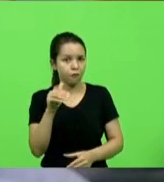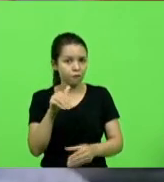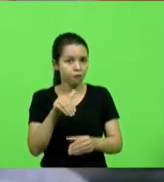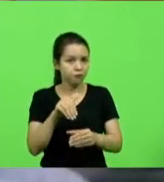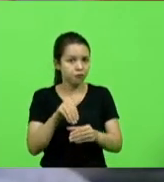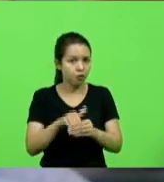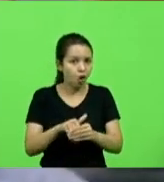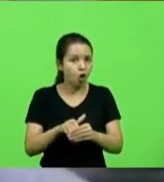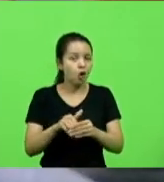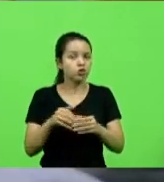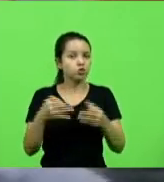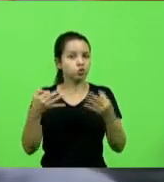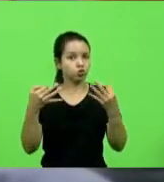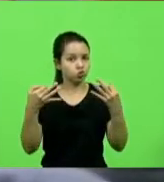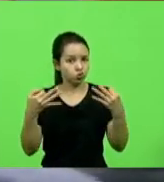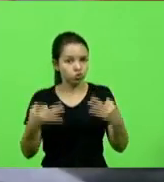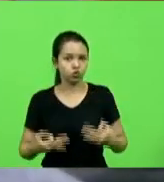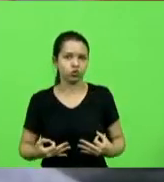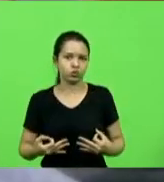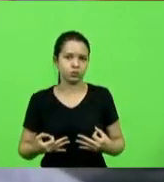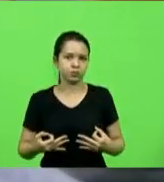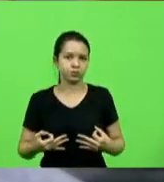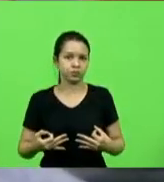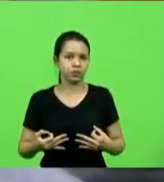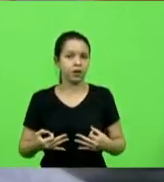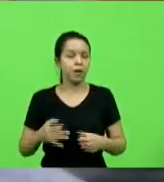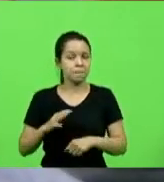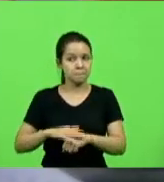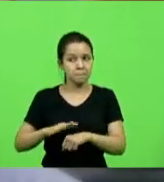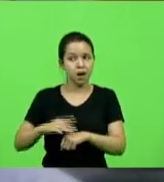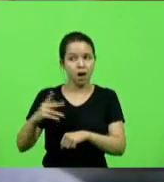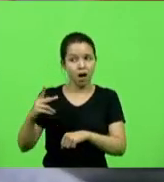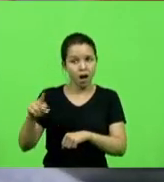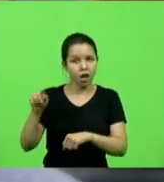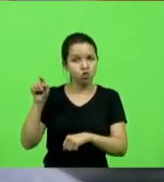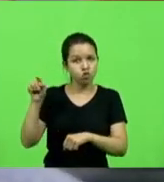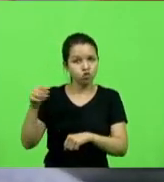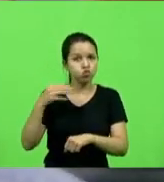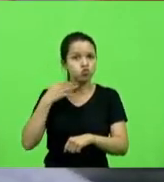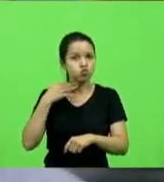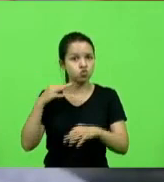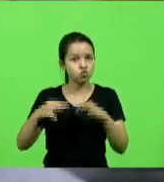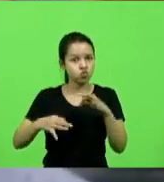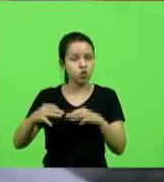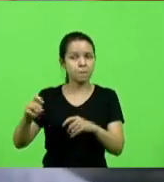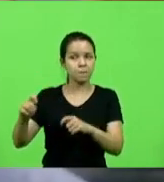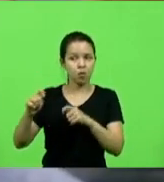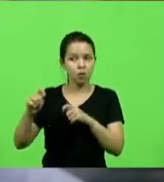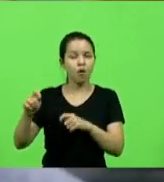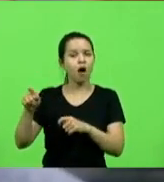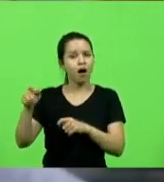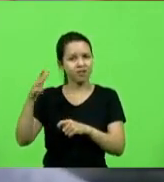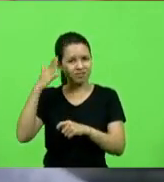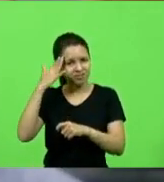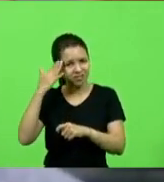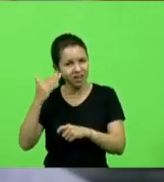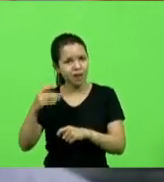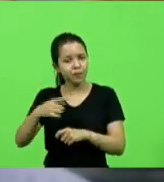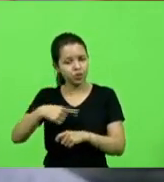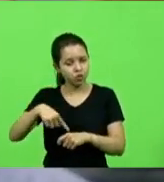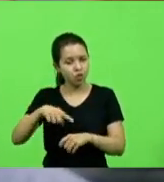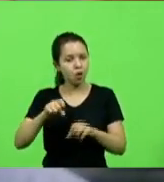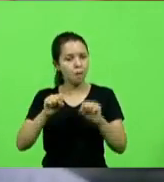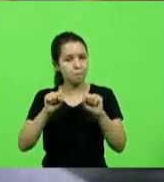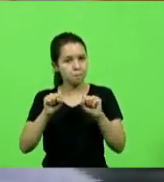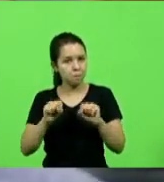justiça, que a própria juíza, nos seus autos, nos provocou. Ela sabe que nós podemos fazer isso, que